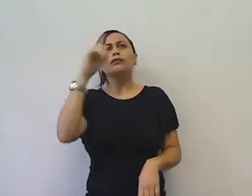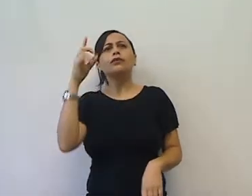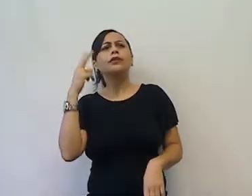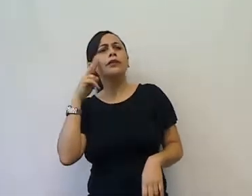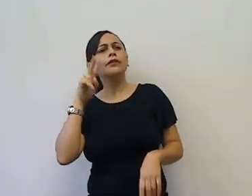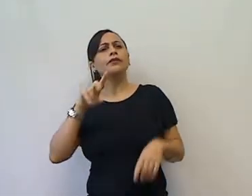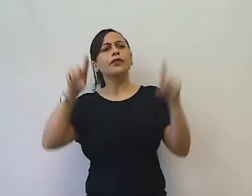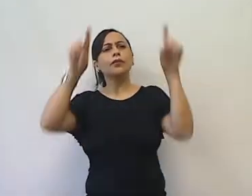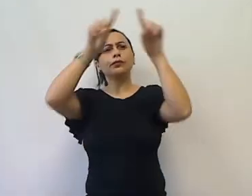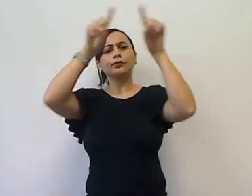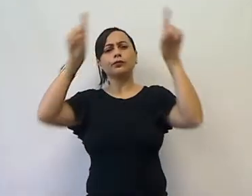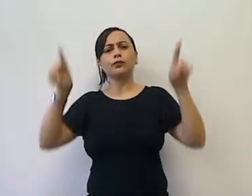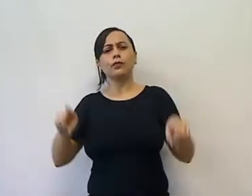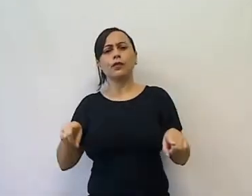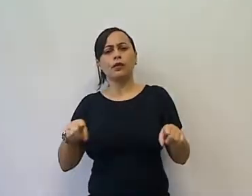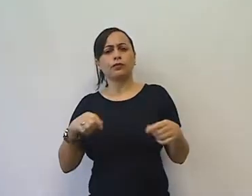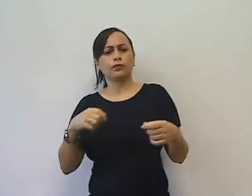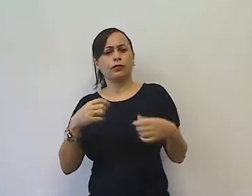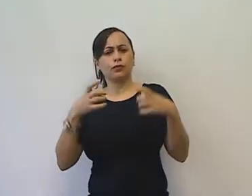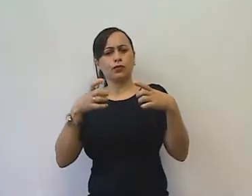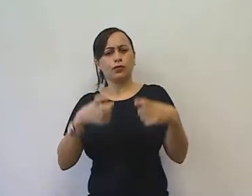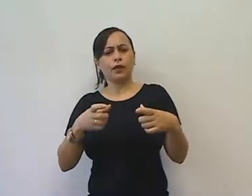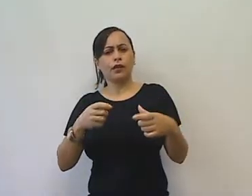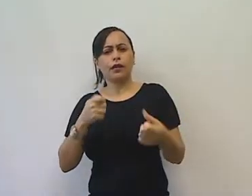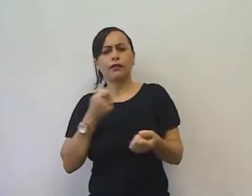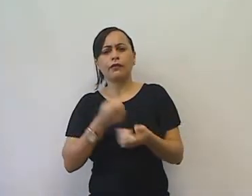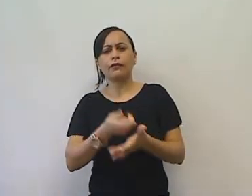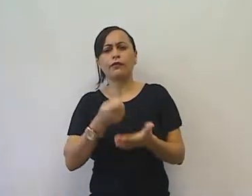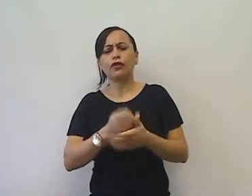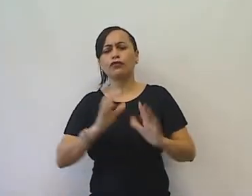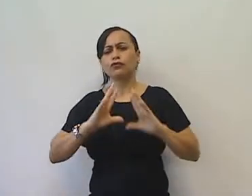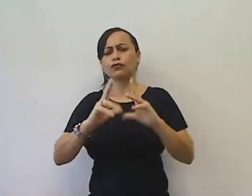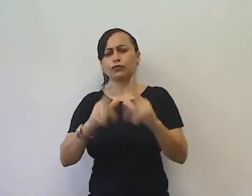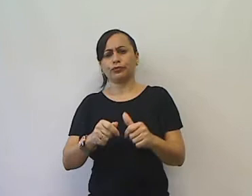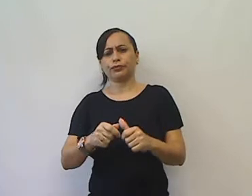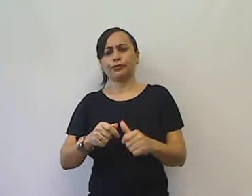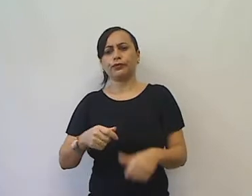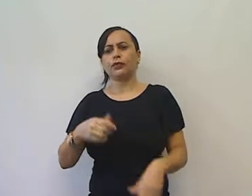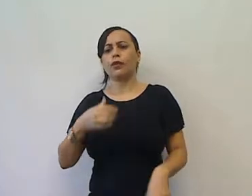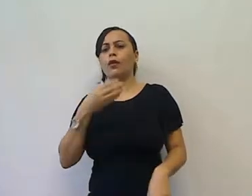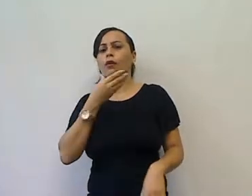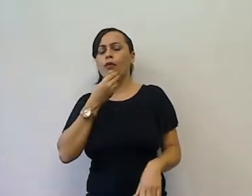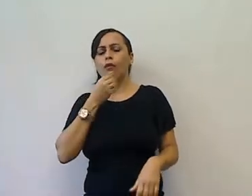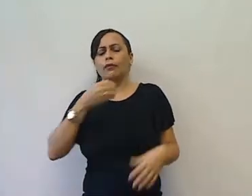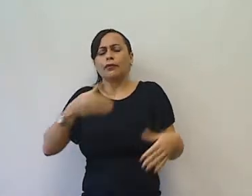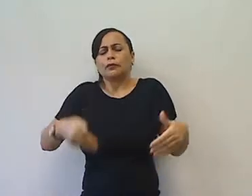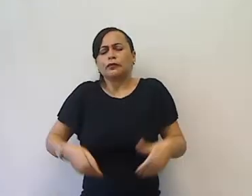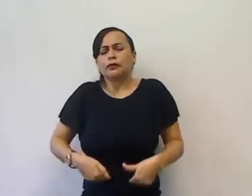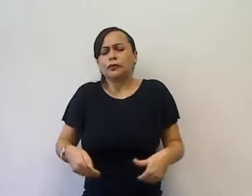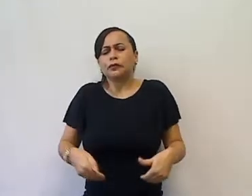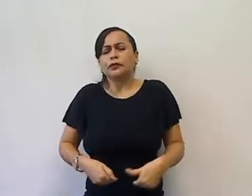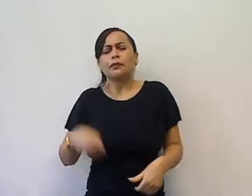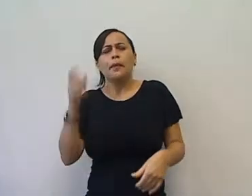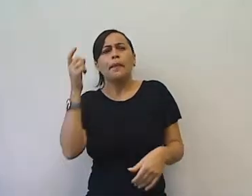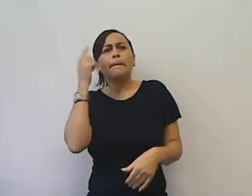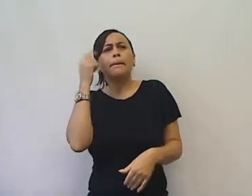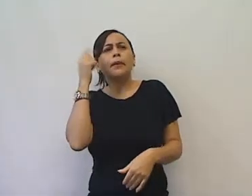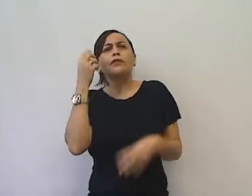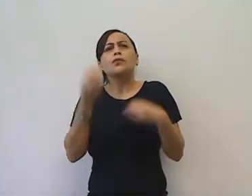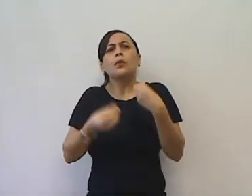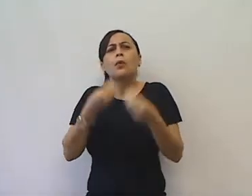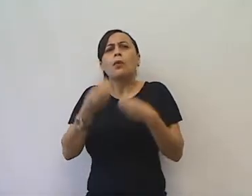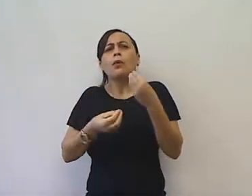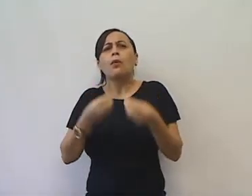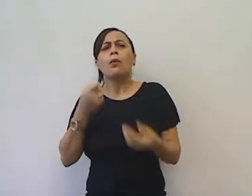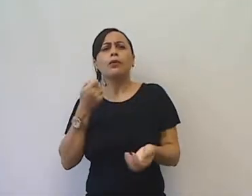tudo. Ele estava com muita fome e arrumou um jeito de ganhar um dinheiro para comprar comida. Ele